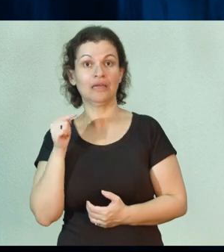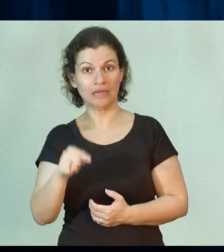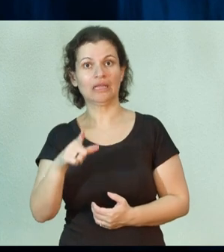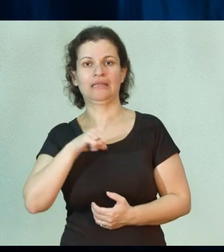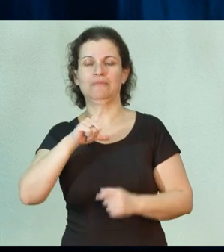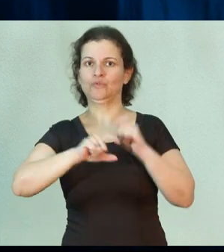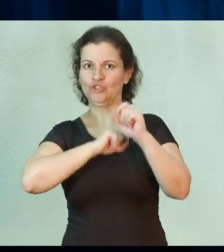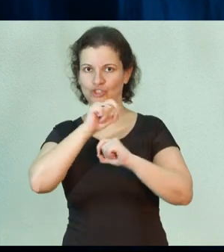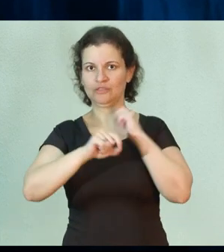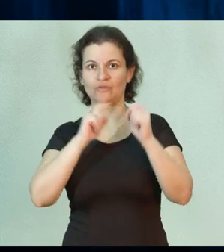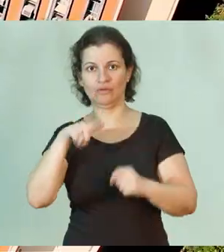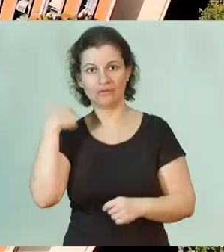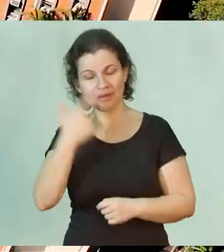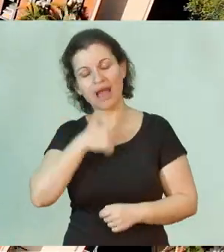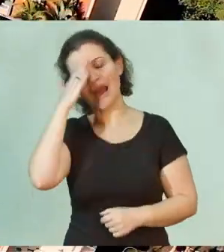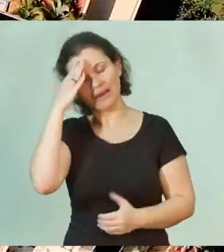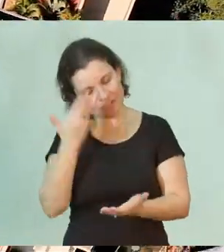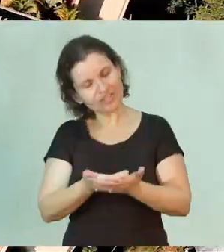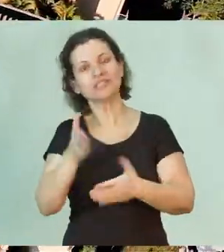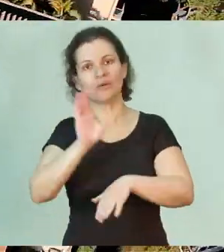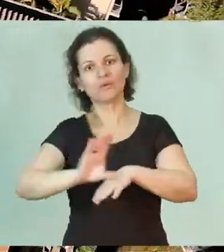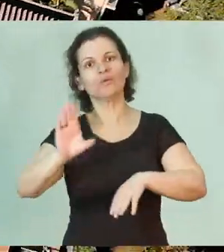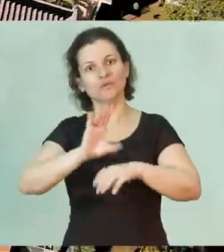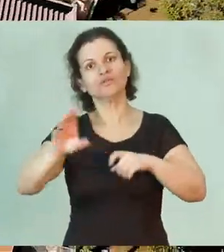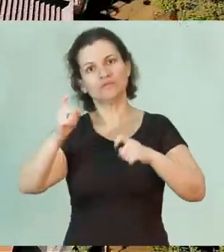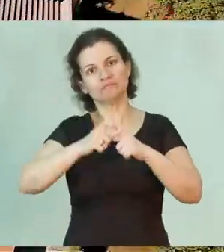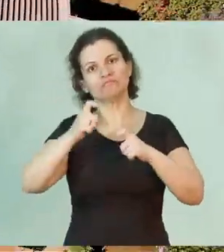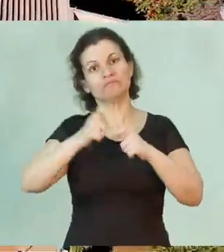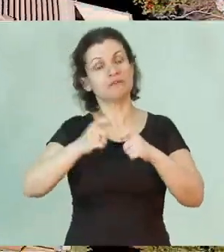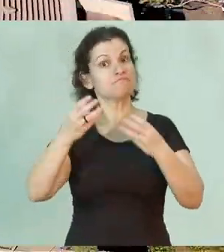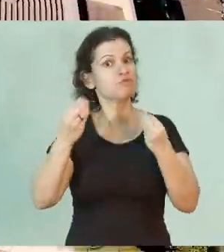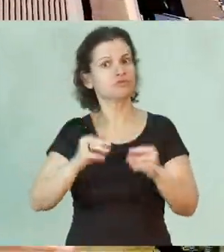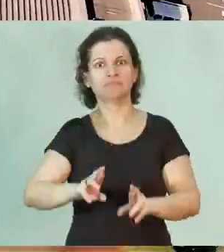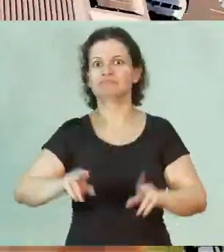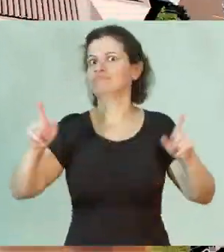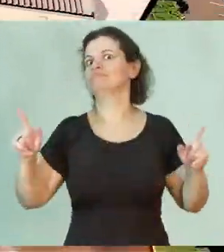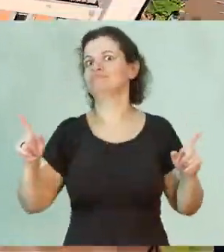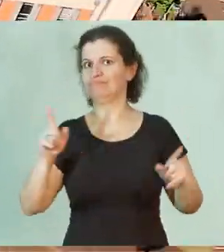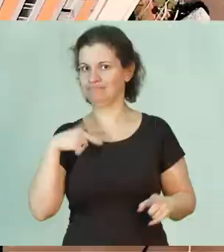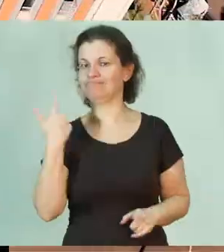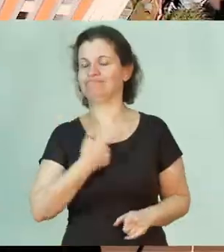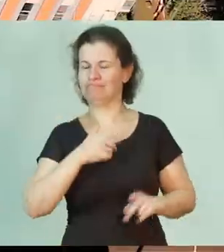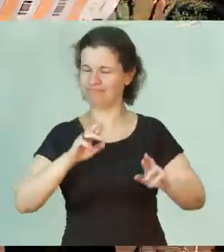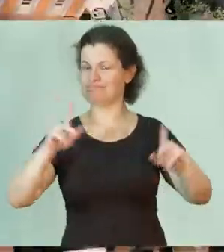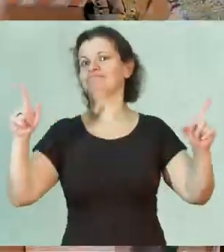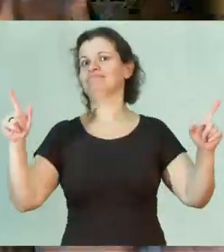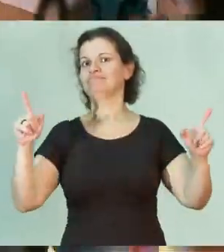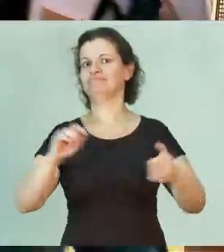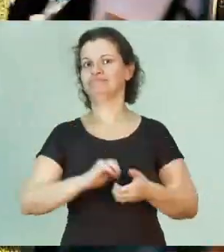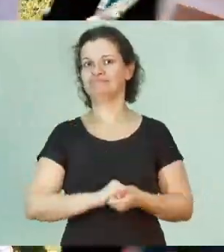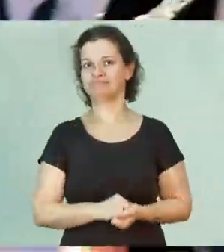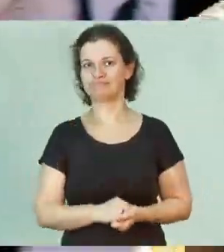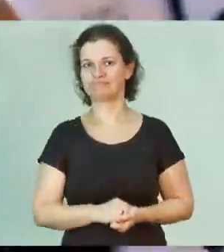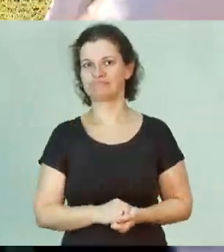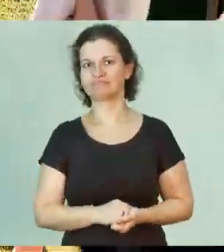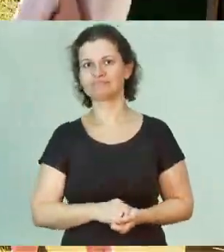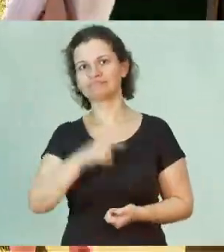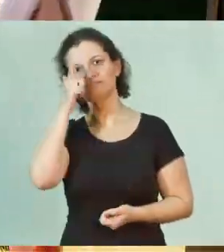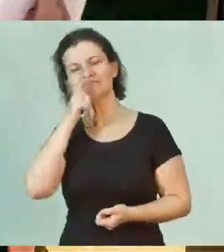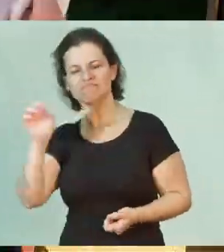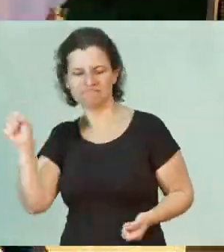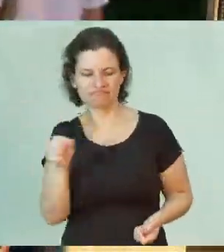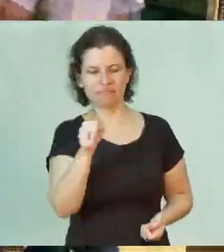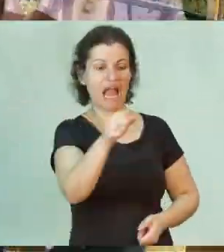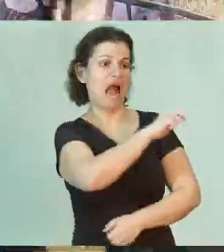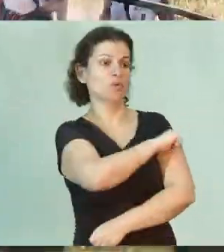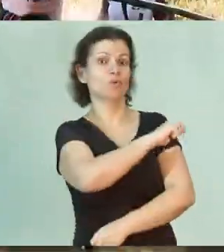motivos e a gente acredita que o curso de medicina é um curso muito diferenciado. É a inserção do